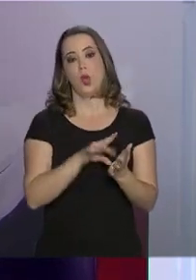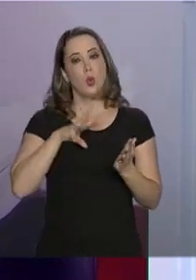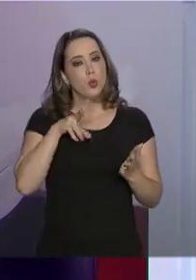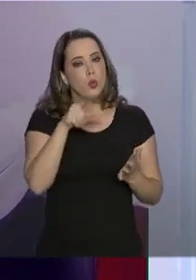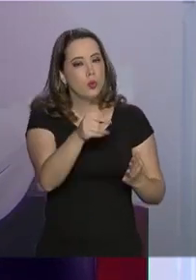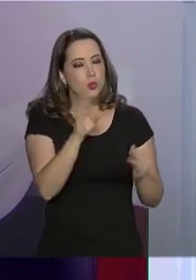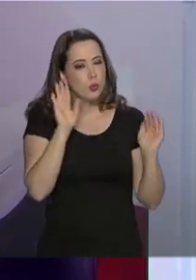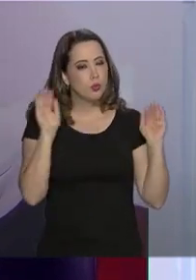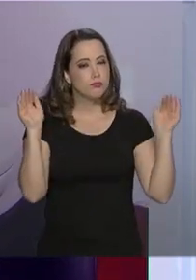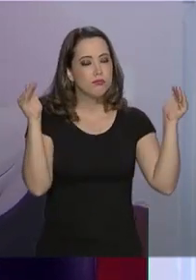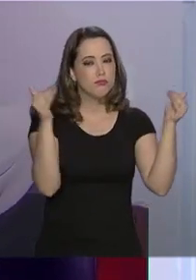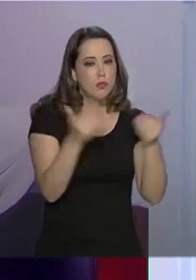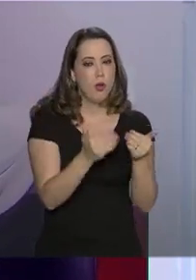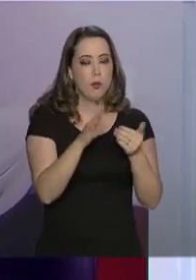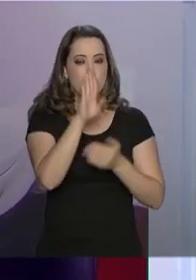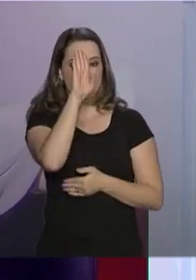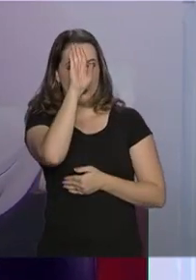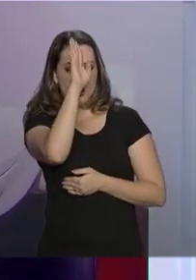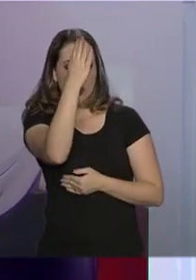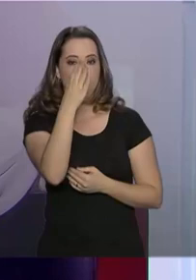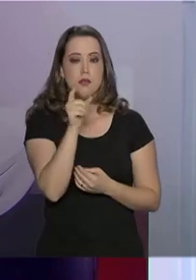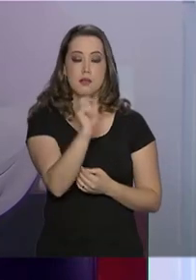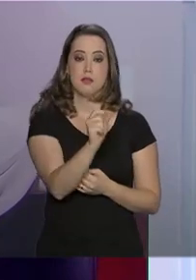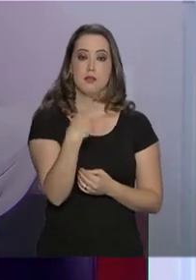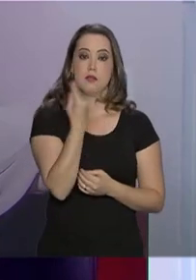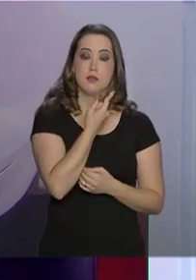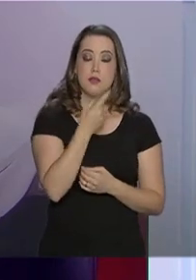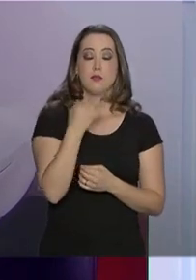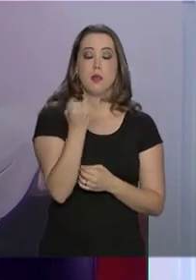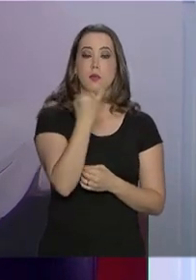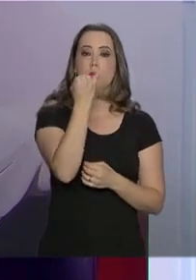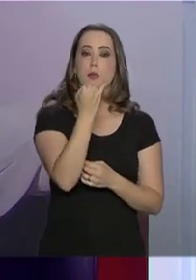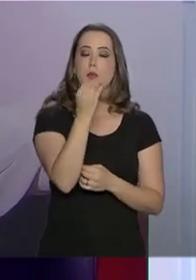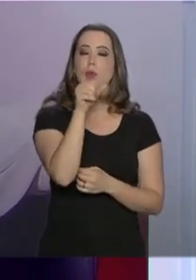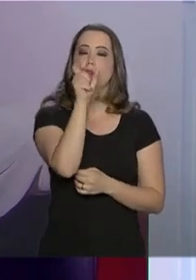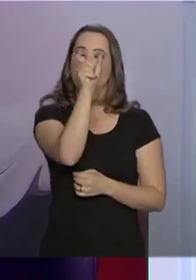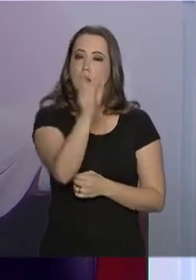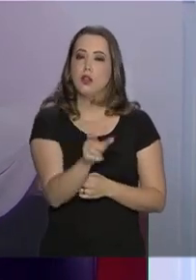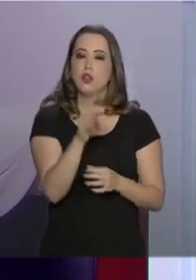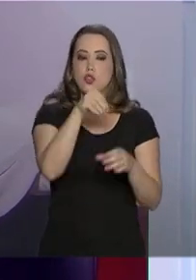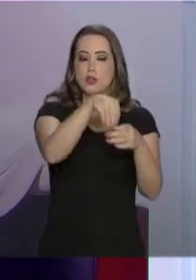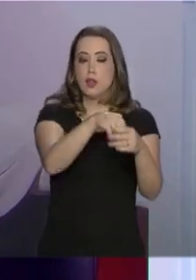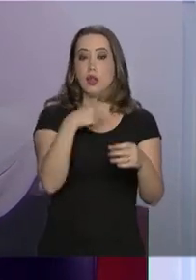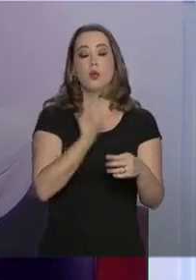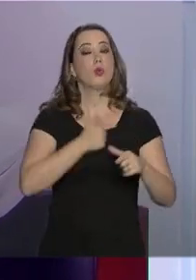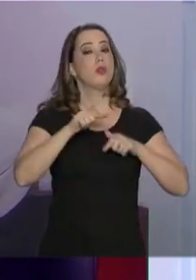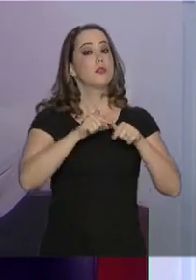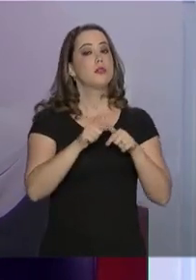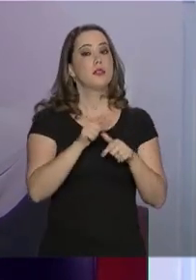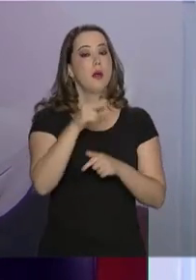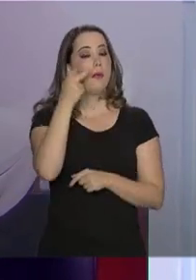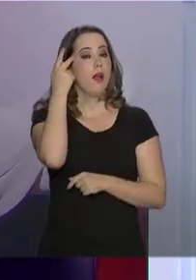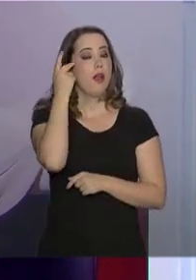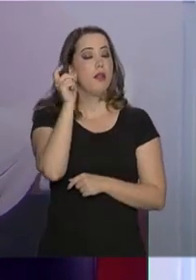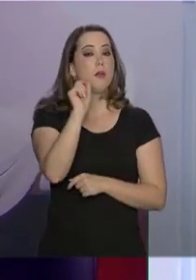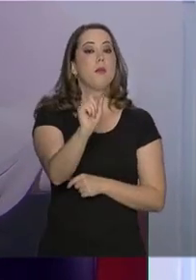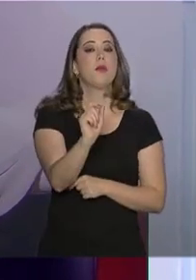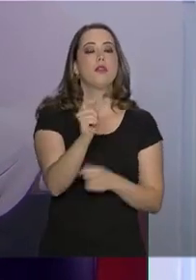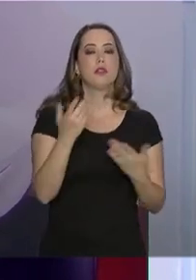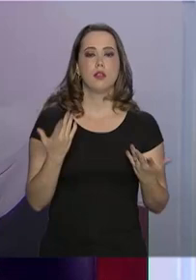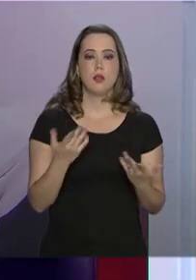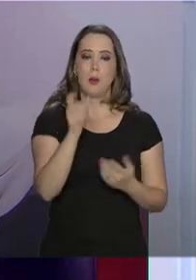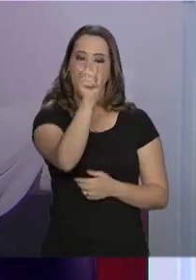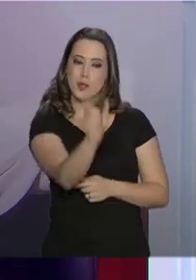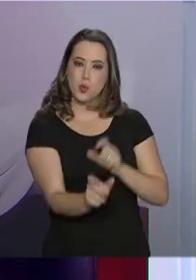tudo na visão do principal protagonista da nossa atuação, que é o cidadão. Então, essa secretaria, ela nasce